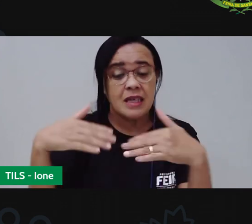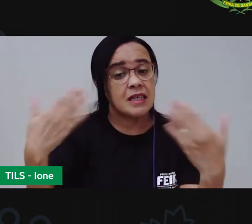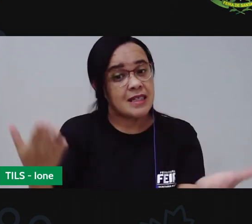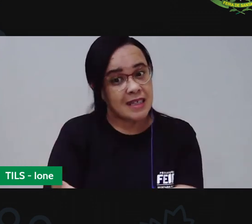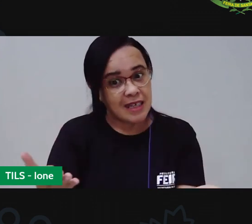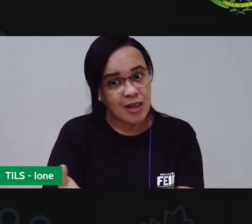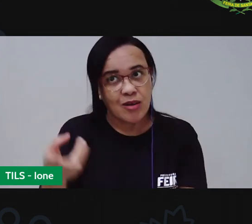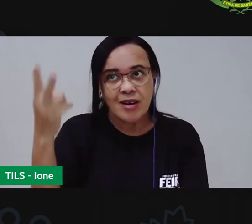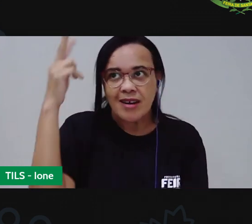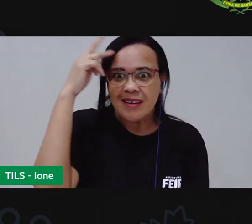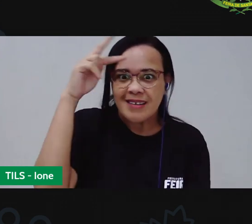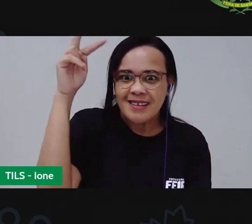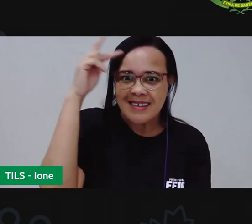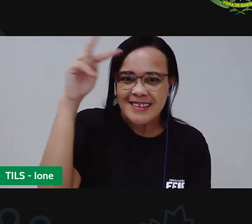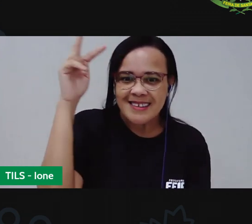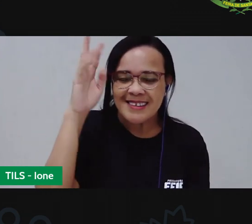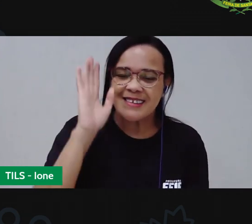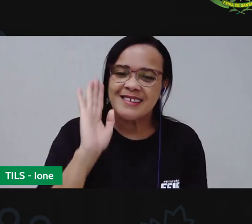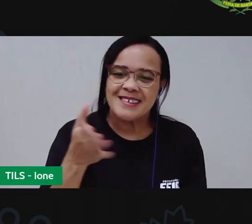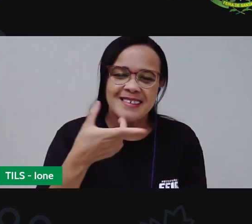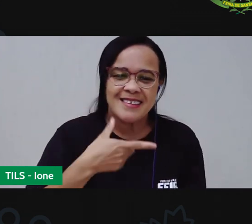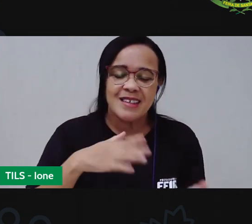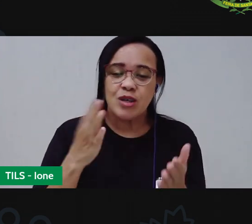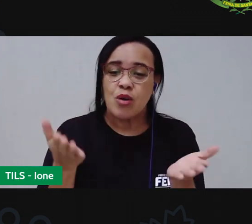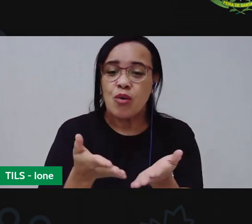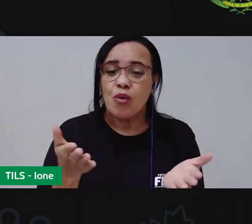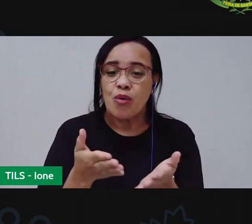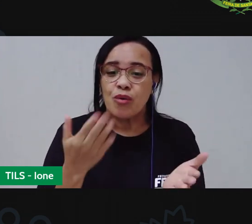o que a gente viu na aula de hoje.